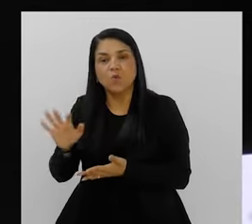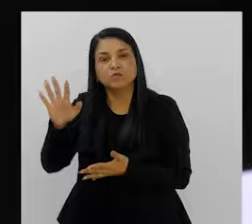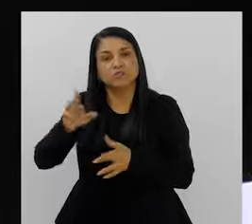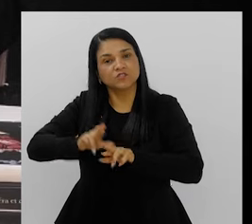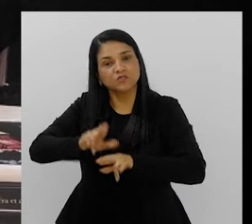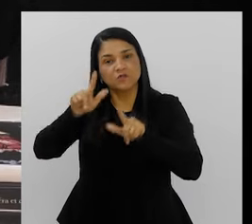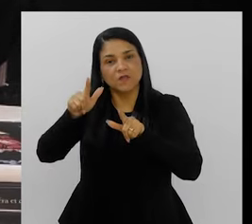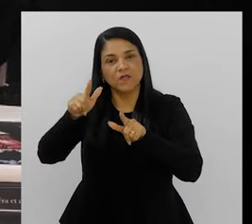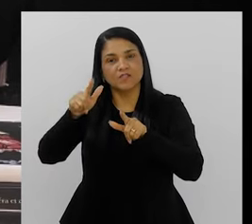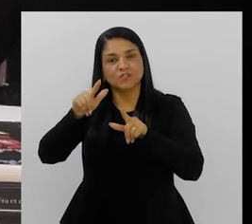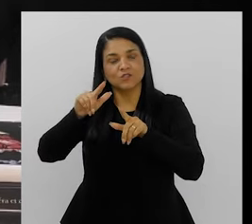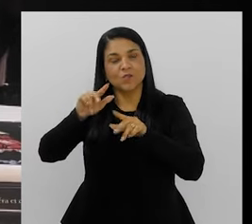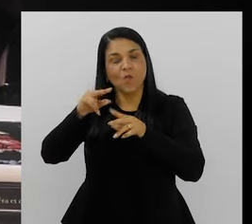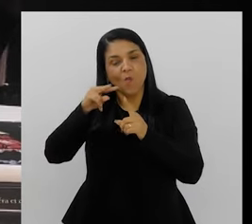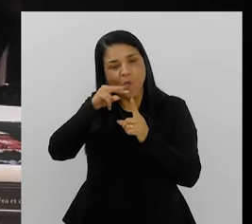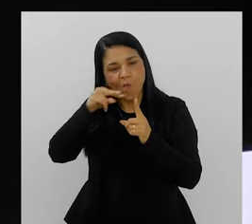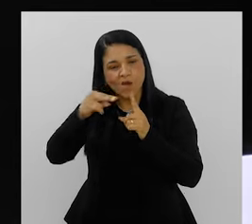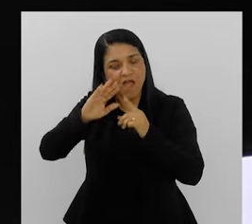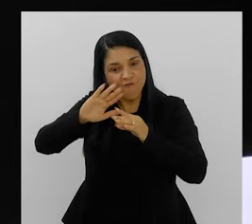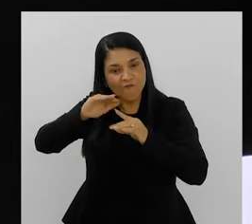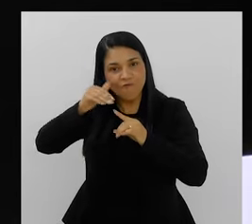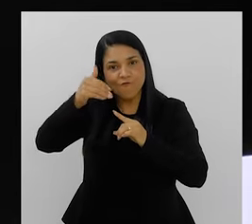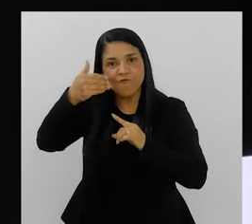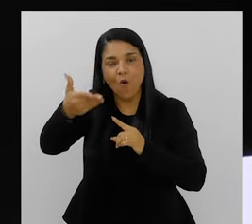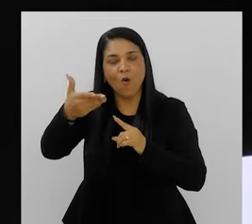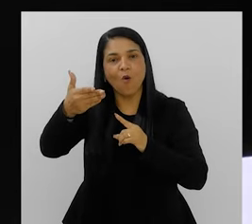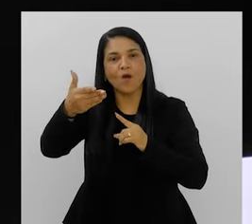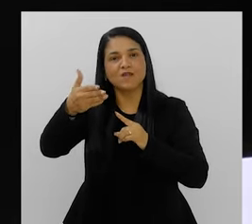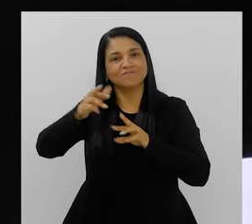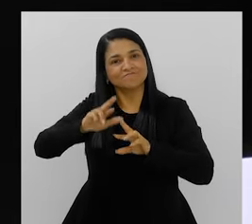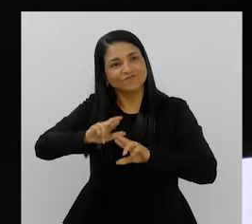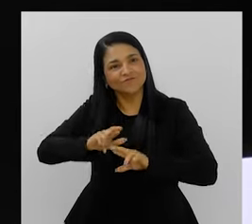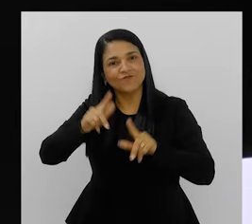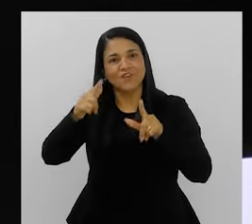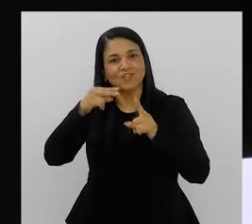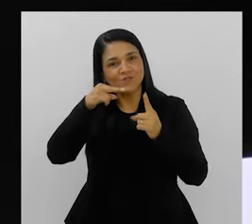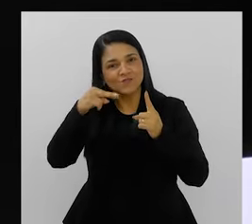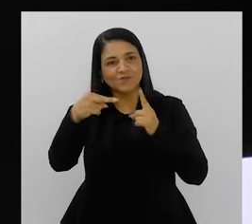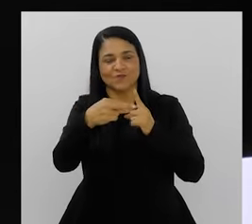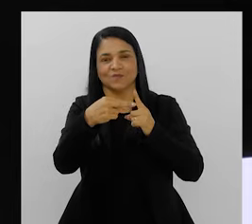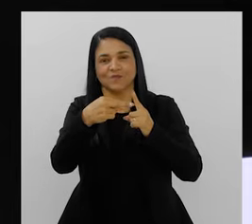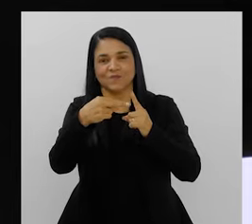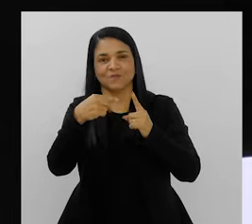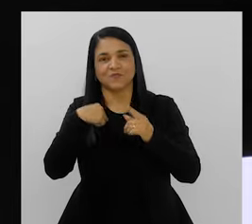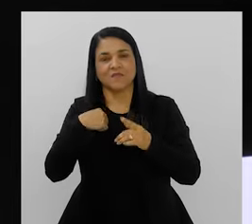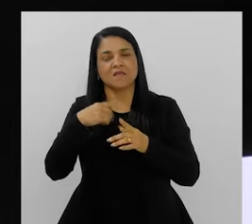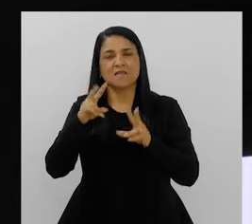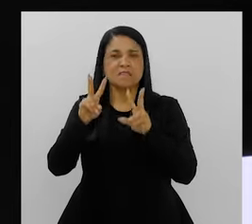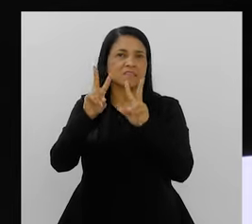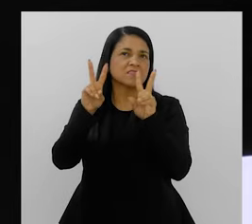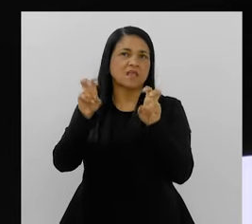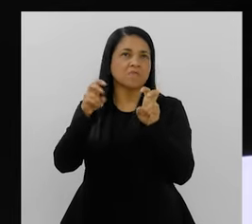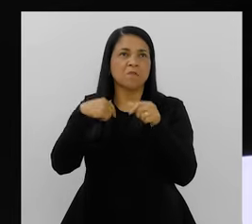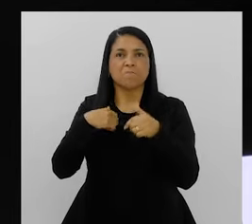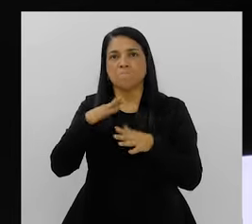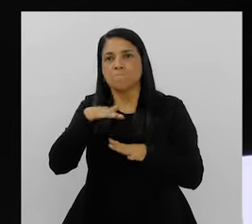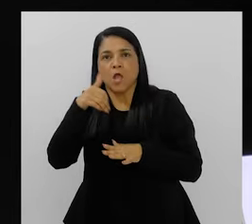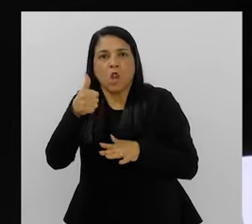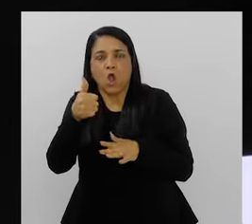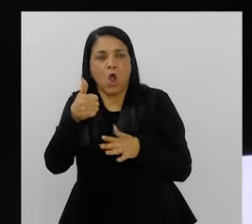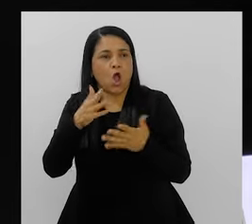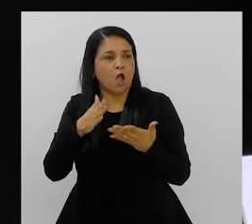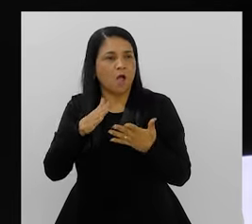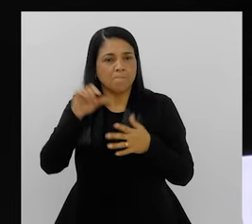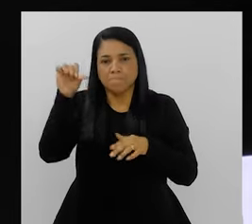Tem um olhar externo, né? Um olhar diferenciado, né? E aí, que a gente tenha esse tema de nem melhor, nem pior, apenas diferente,